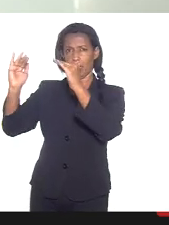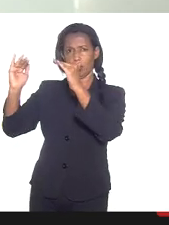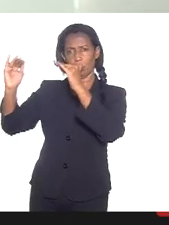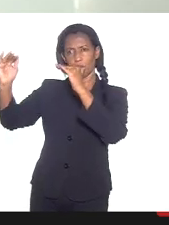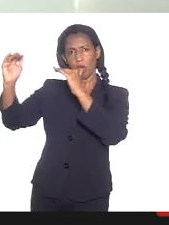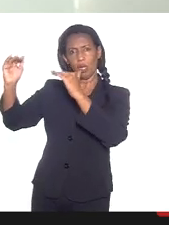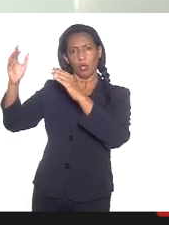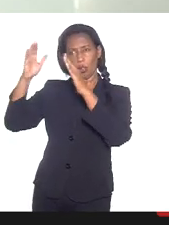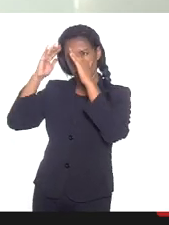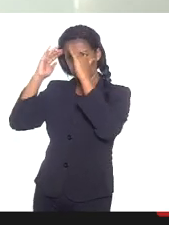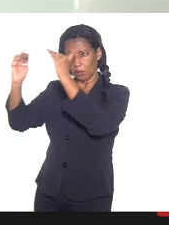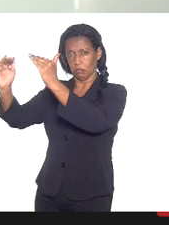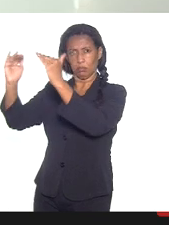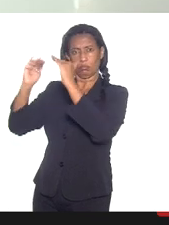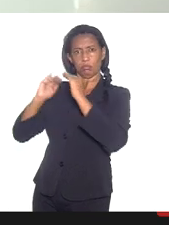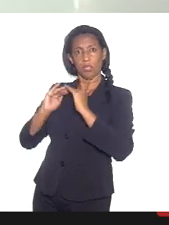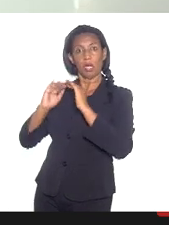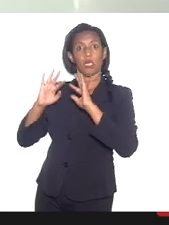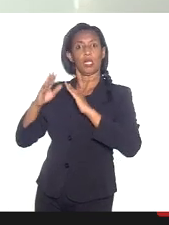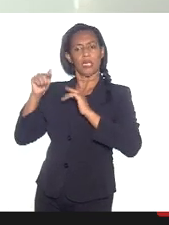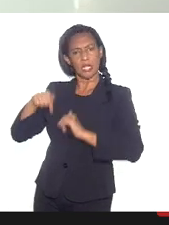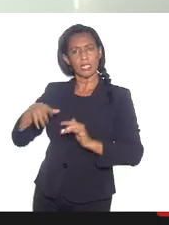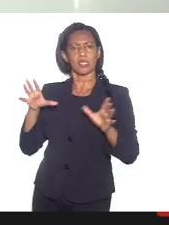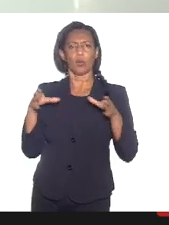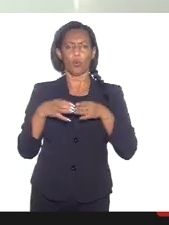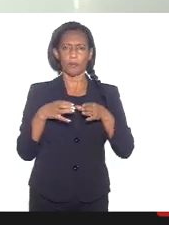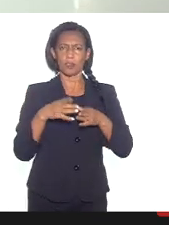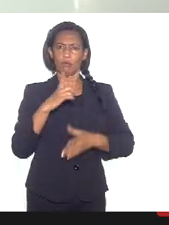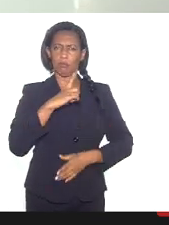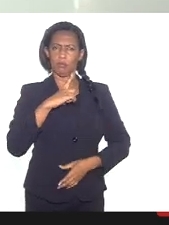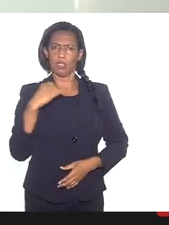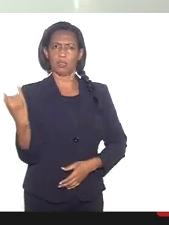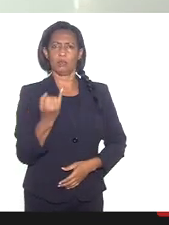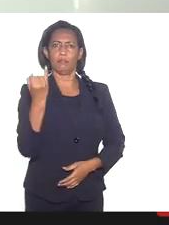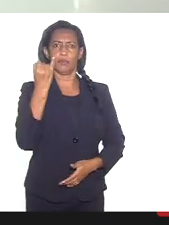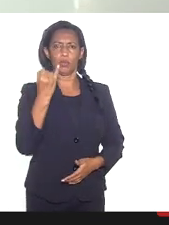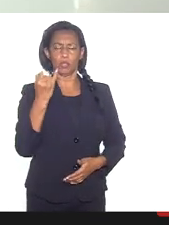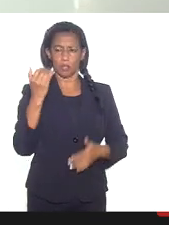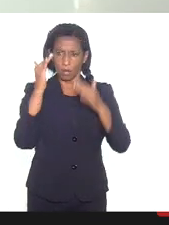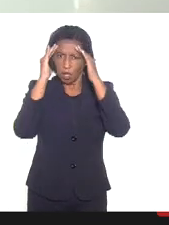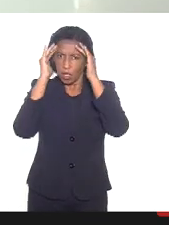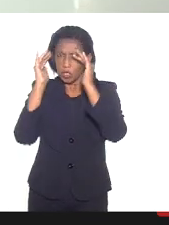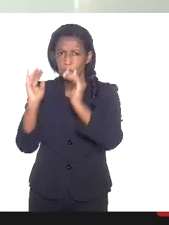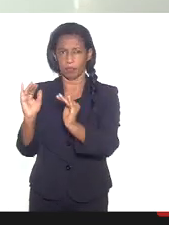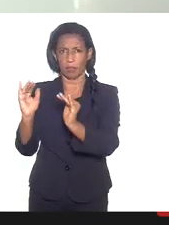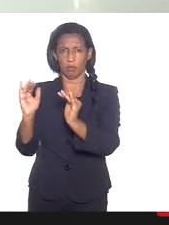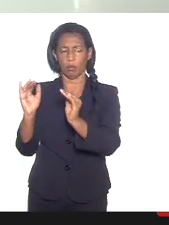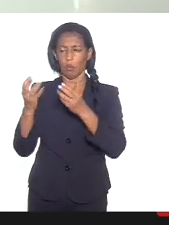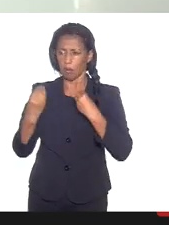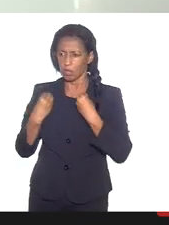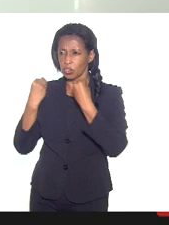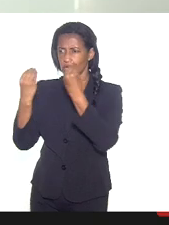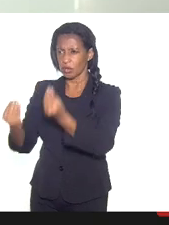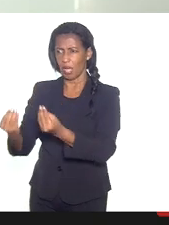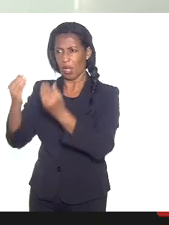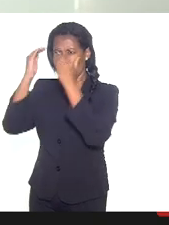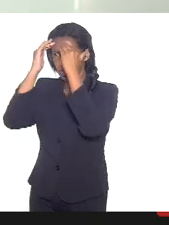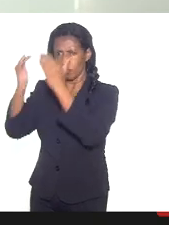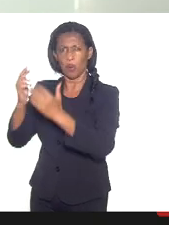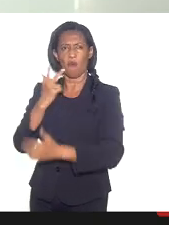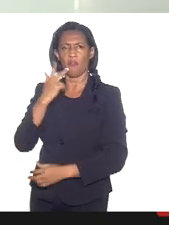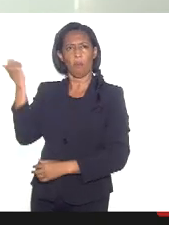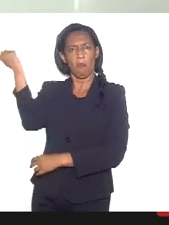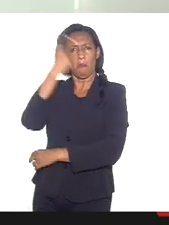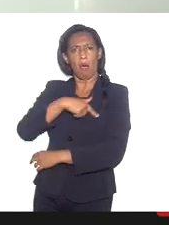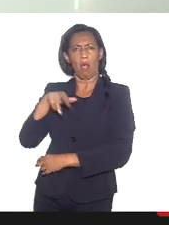essa comissão tem esse papel do respeito. Respeito. E quando eu respeito, eu não critico a religião